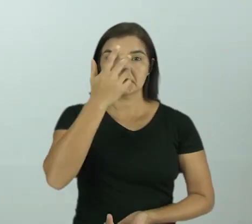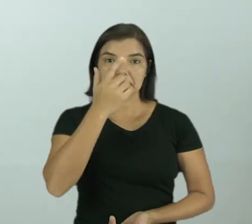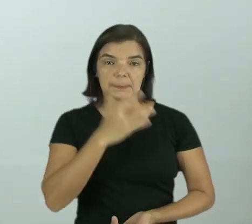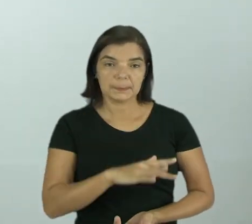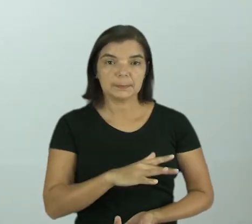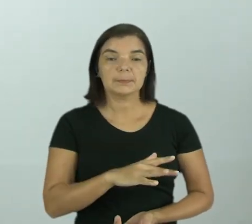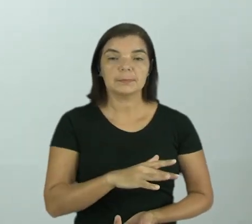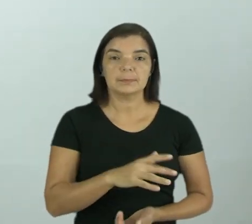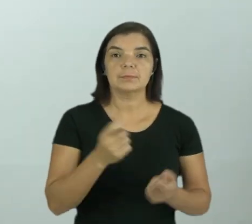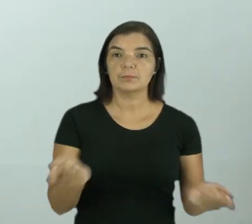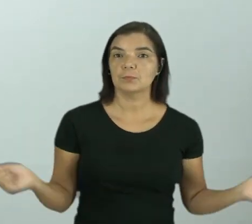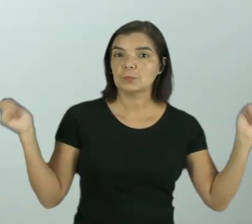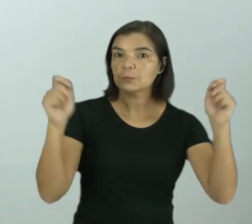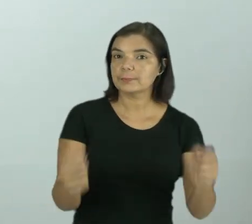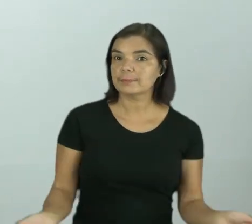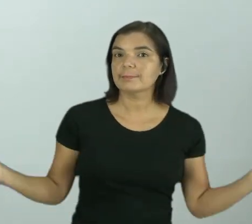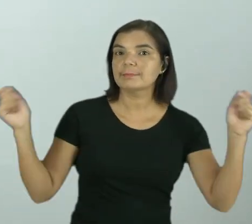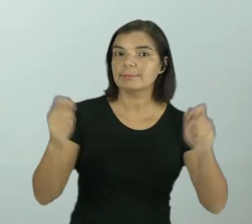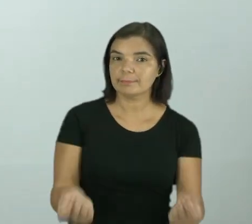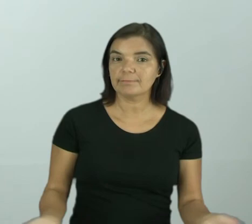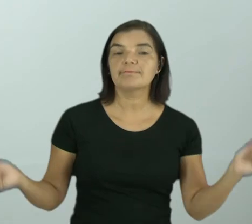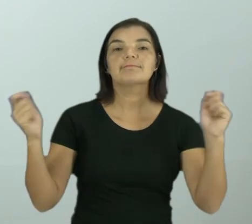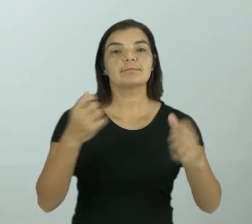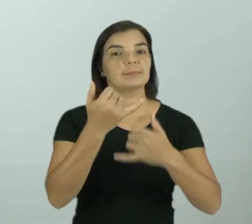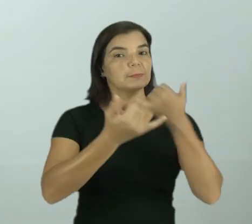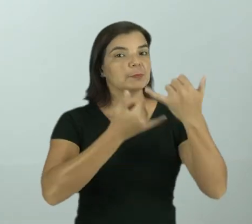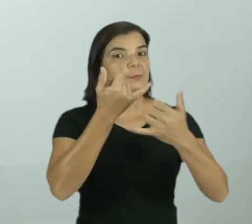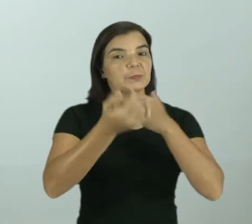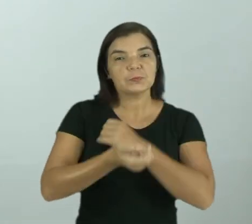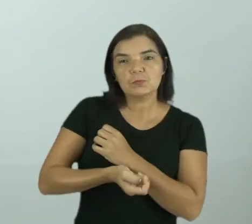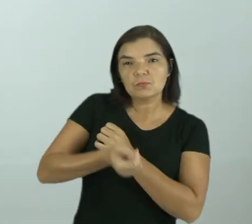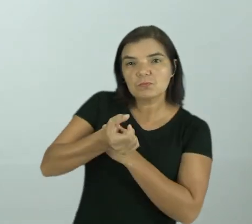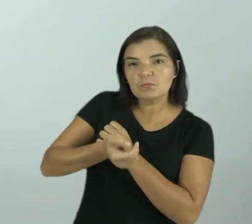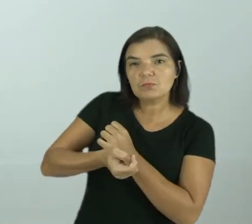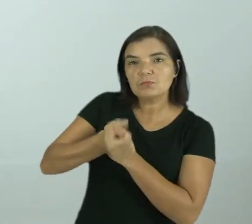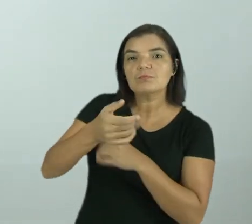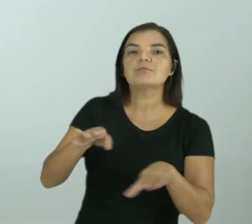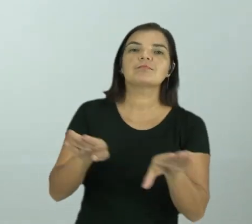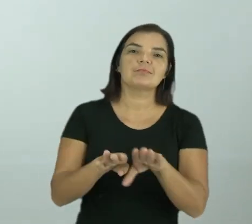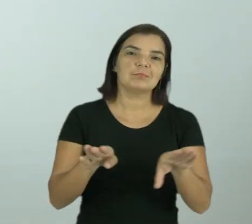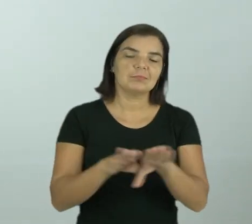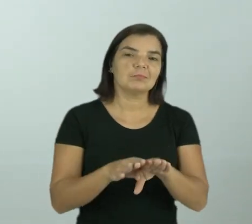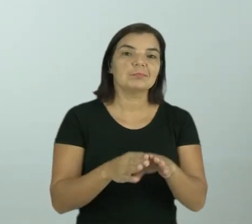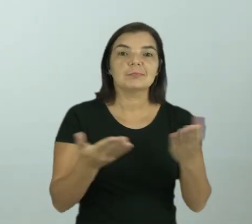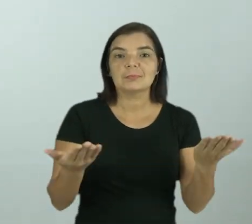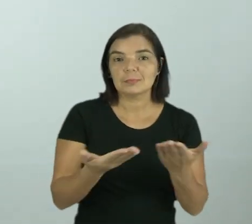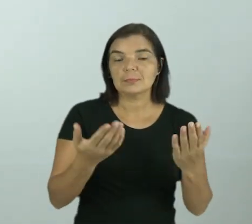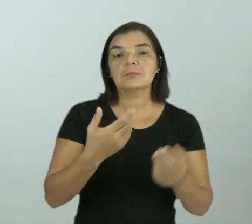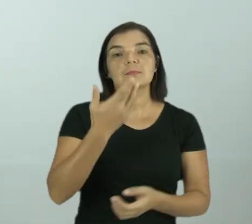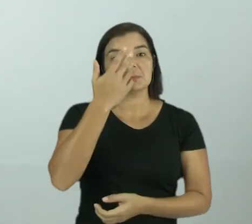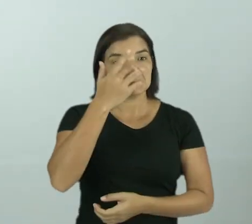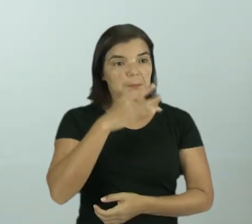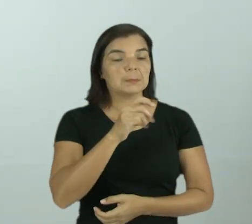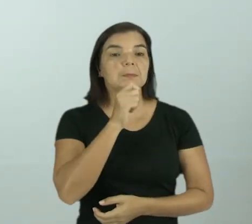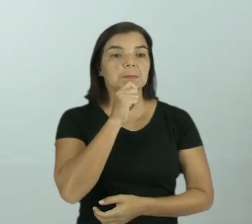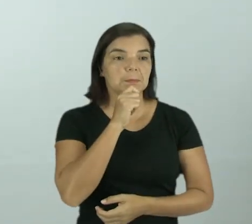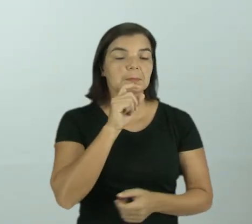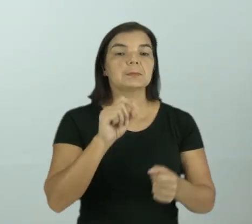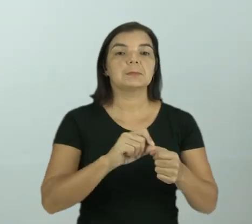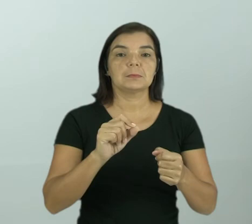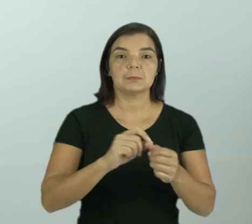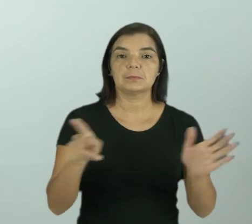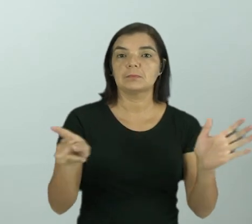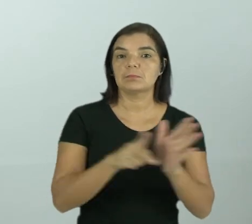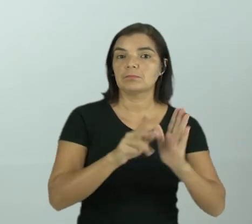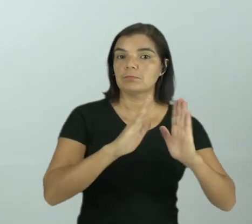crianças, elas pulavam corda, elas brincavam de peteca, não é mesmo? E hoje em dia, tem crianças que fazem isso na